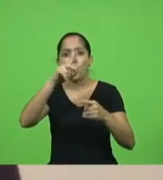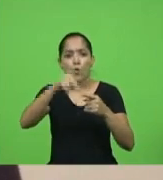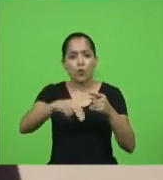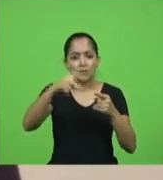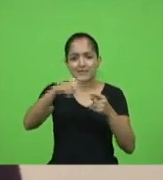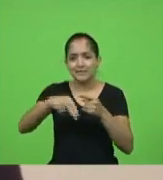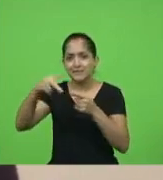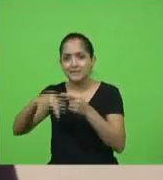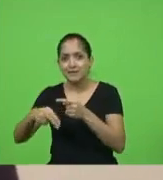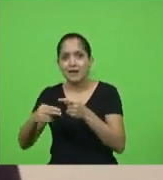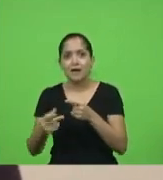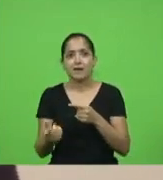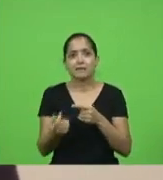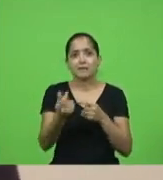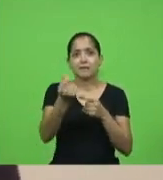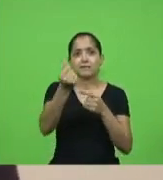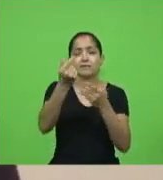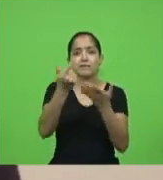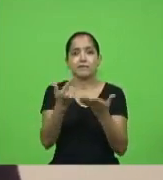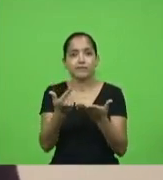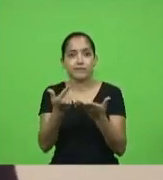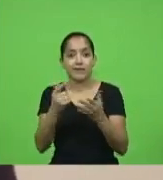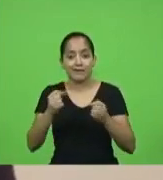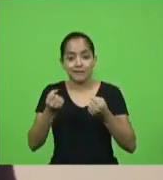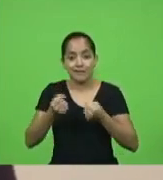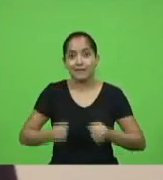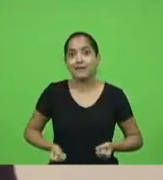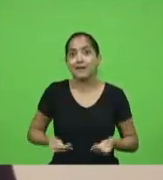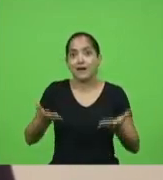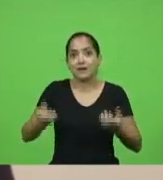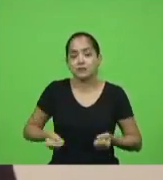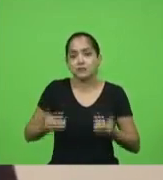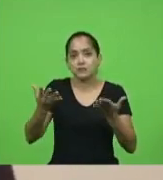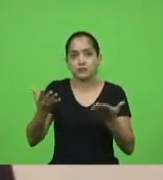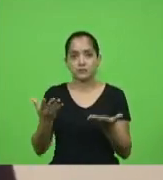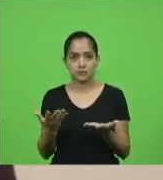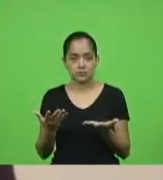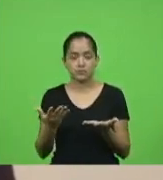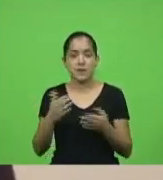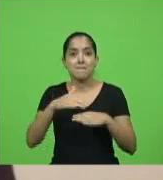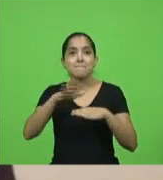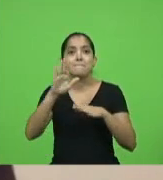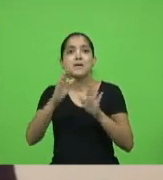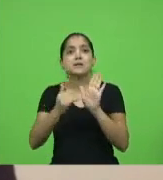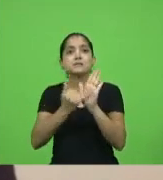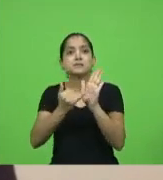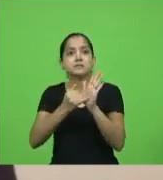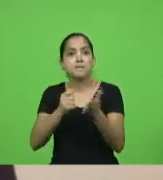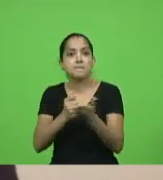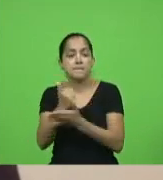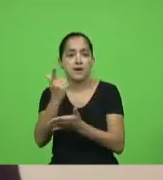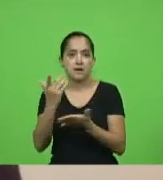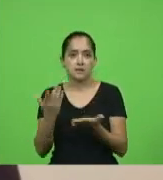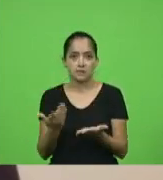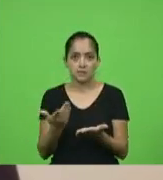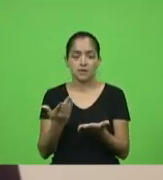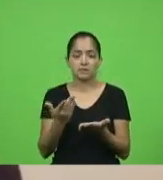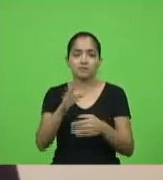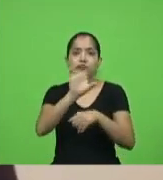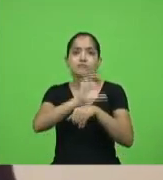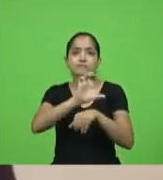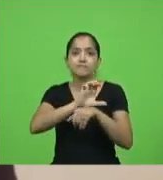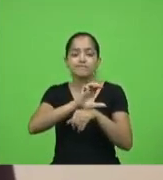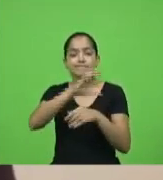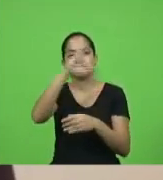com que o empreendedor catarinense não seja mais o empreendedor que mais paga impostos estaduais no Brasil